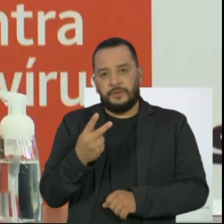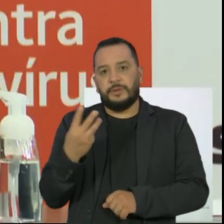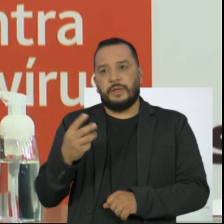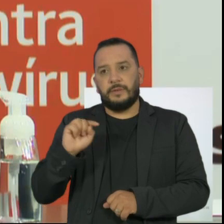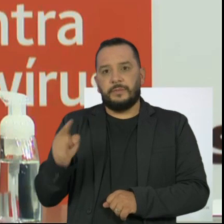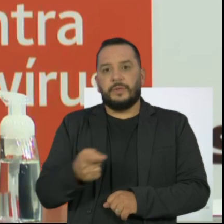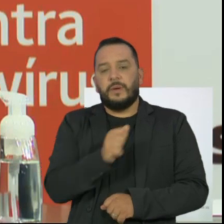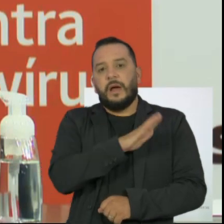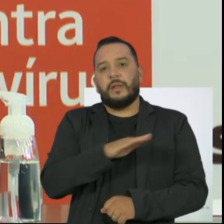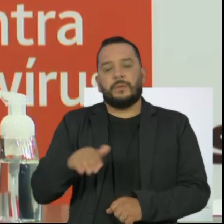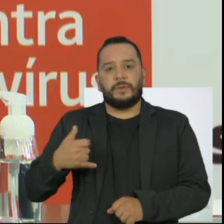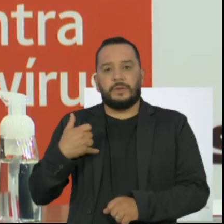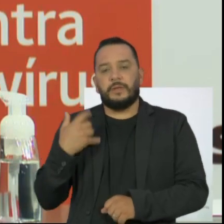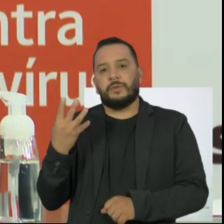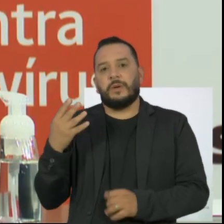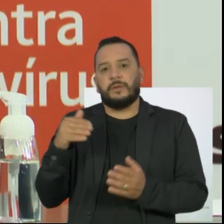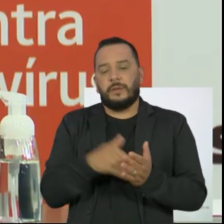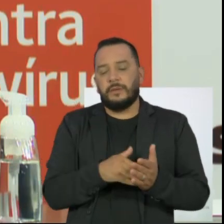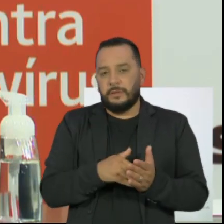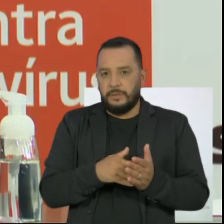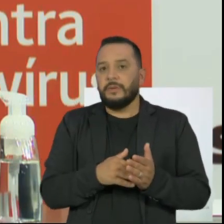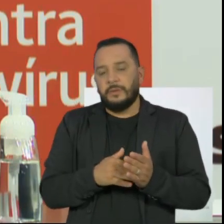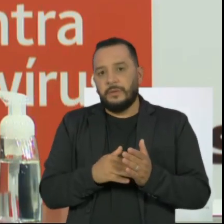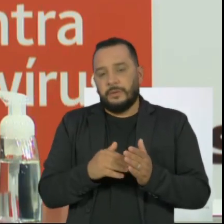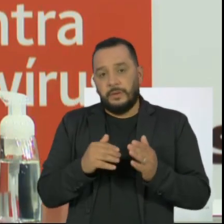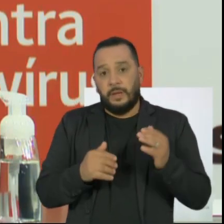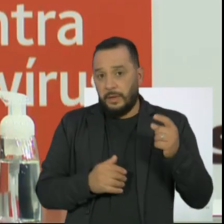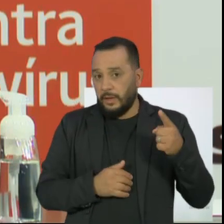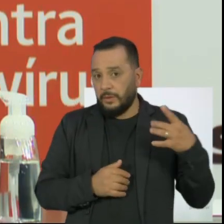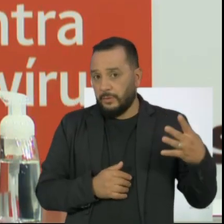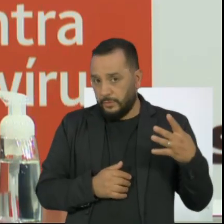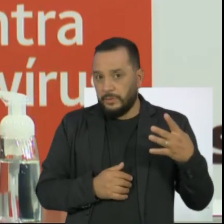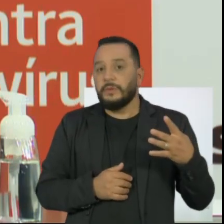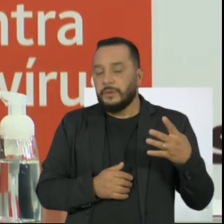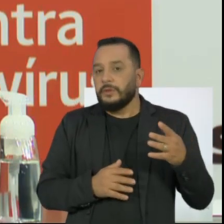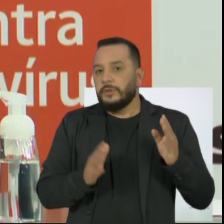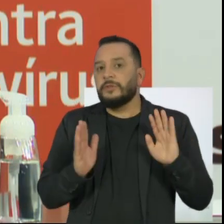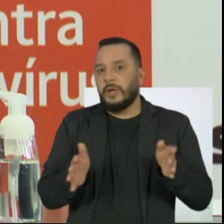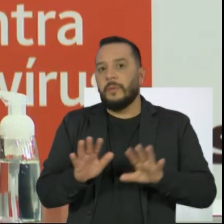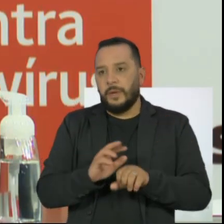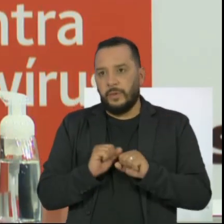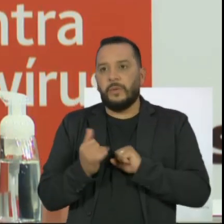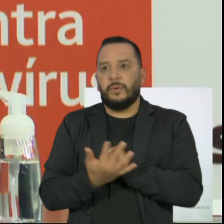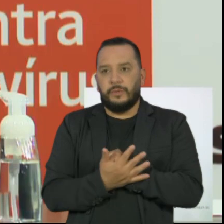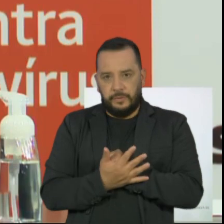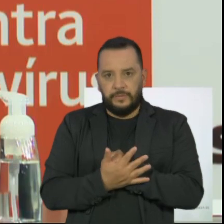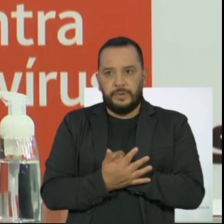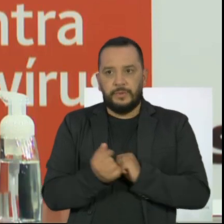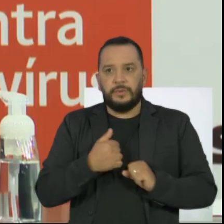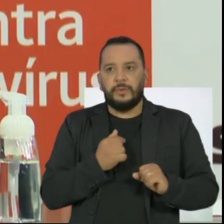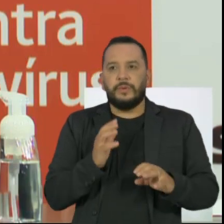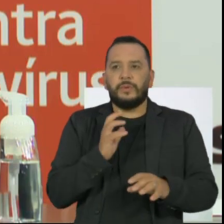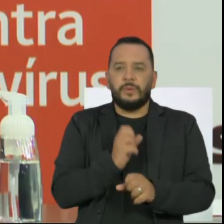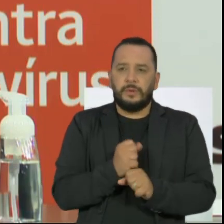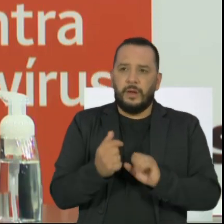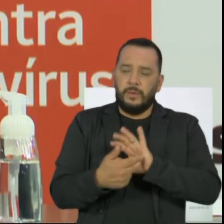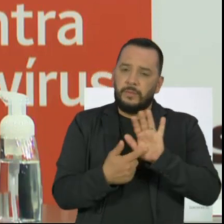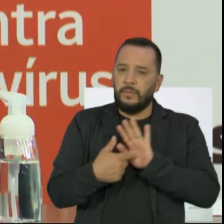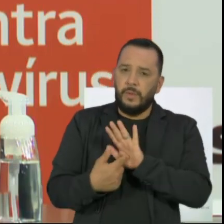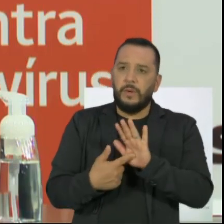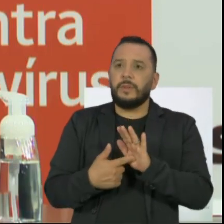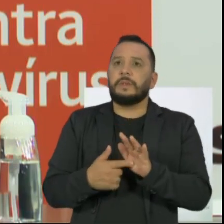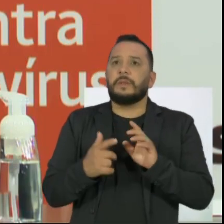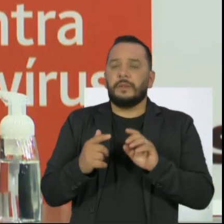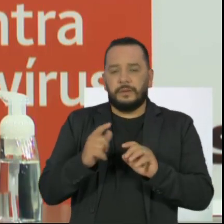alunos de 4 a 14 anos, já tiveram a Covid-19. Número que mostra um